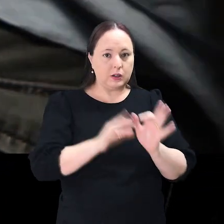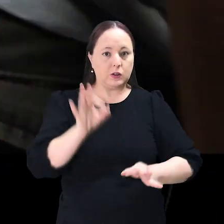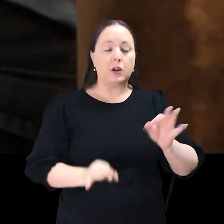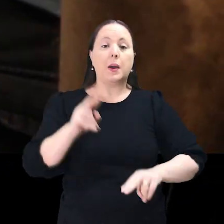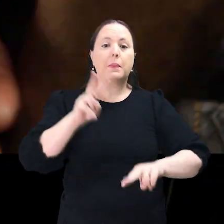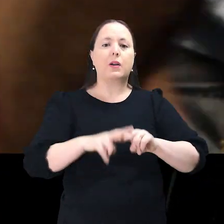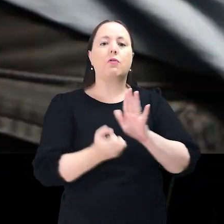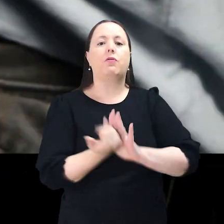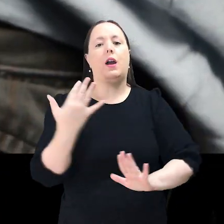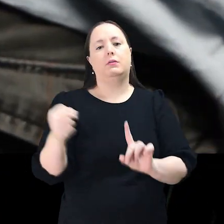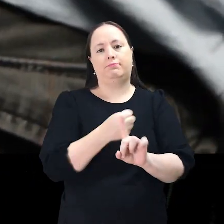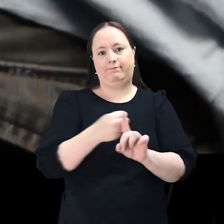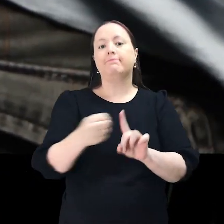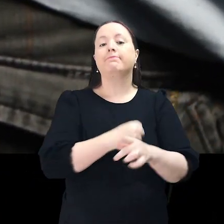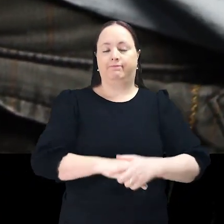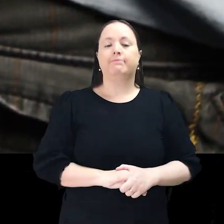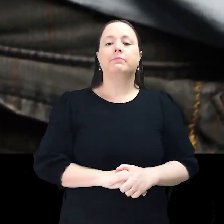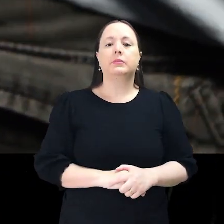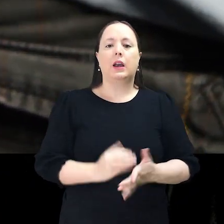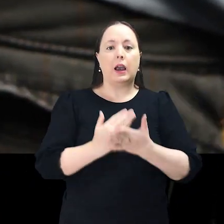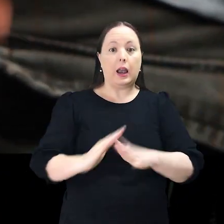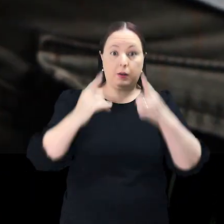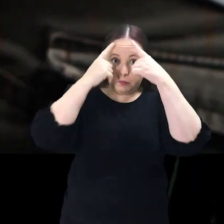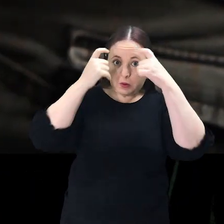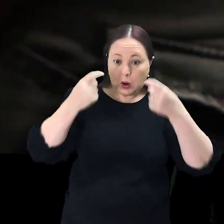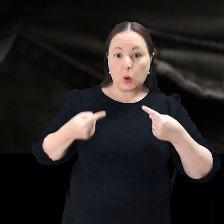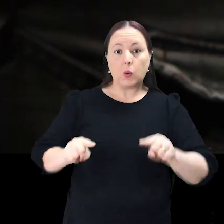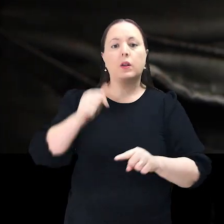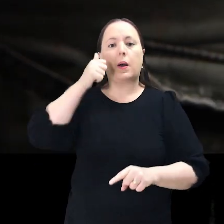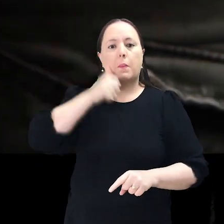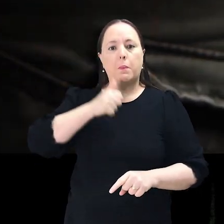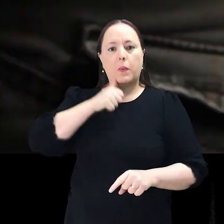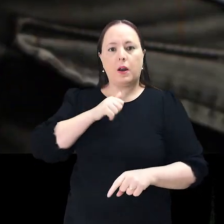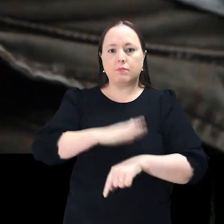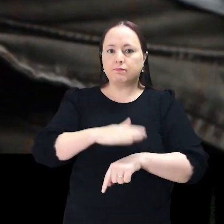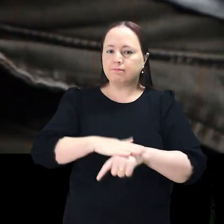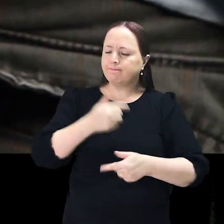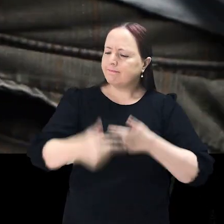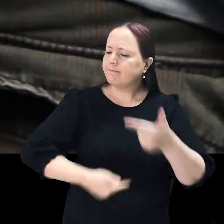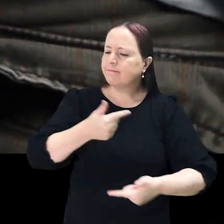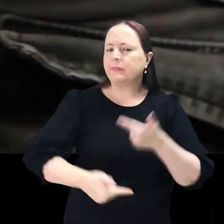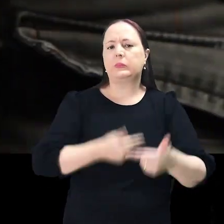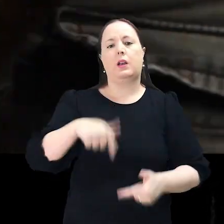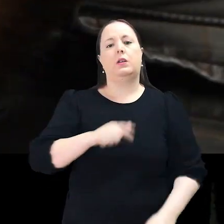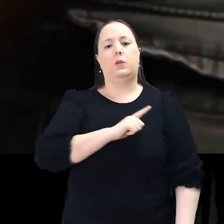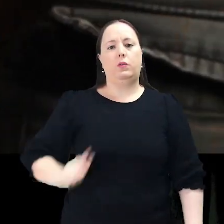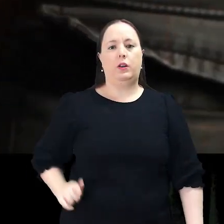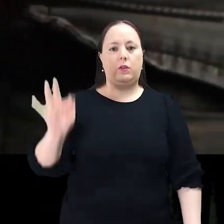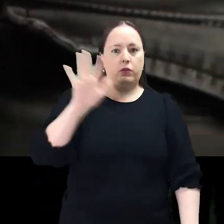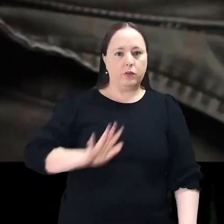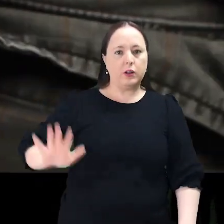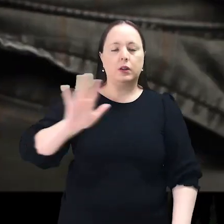milhares de agressores. O combate à violência contra a mulher nunca esteve tão presente nas ações do governo federal.